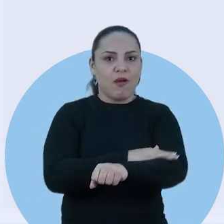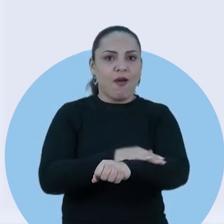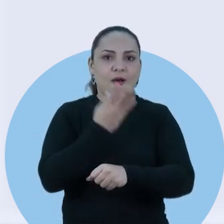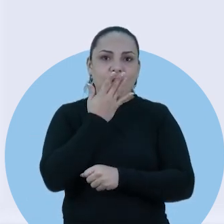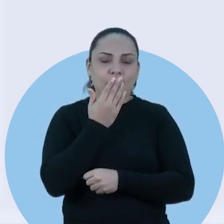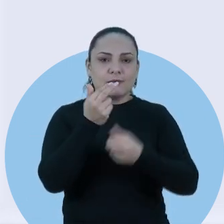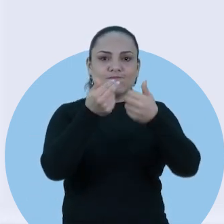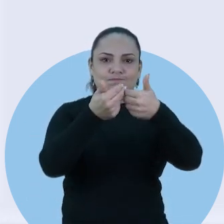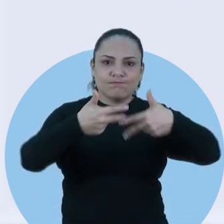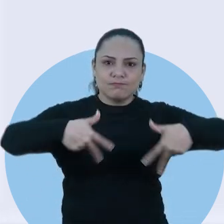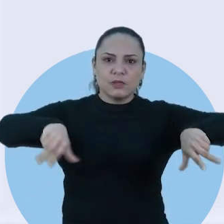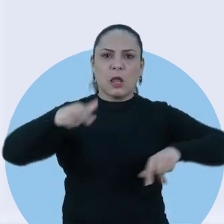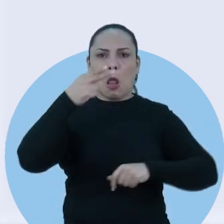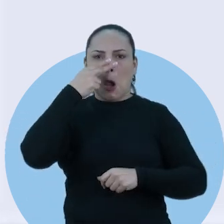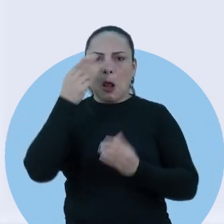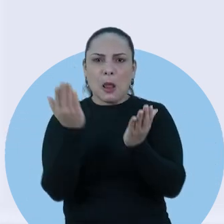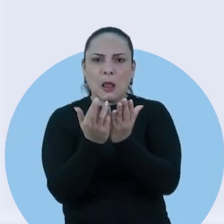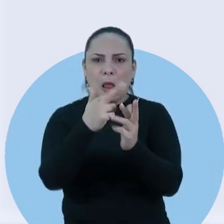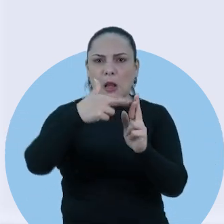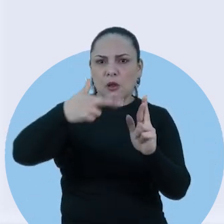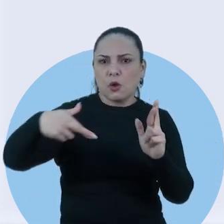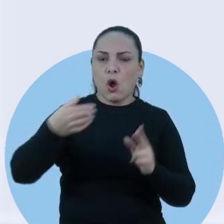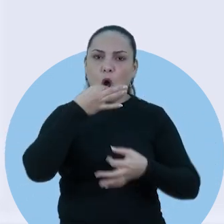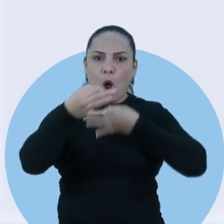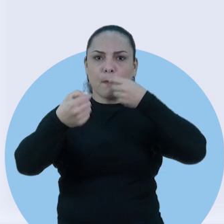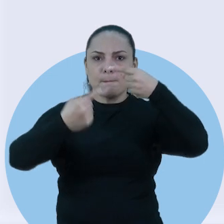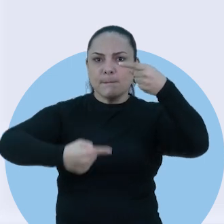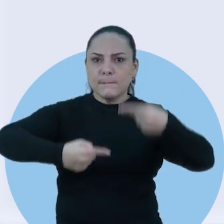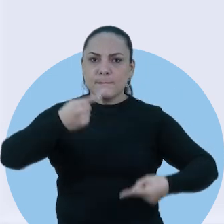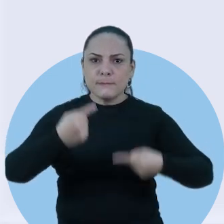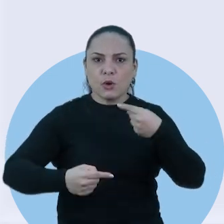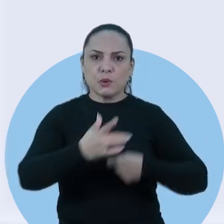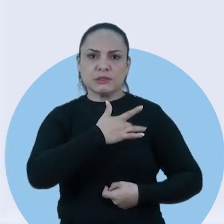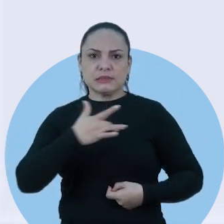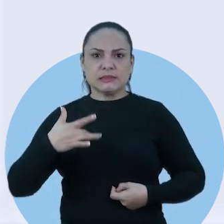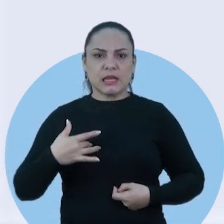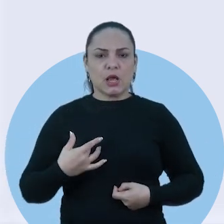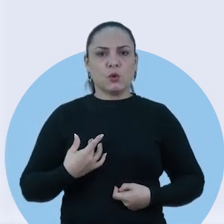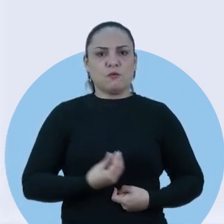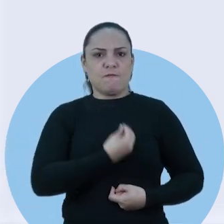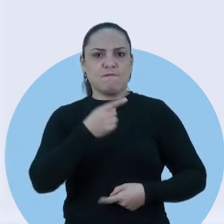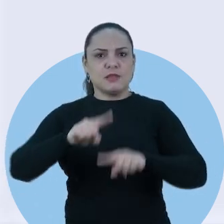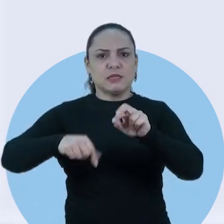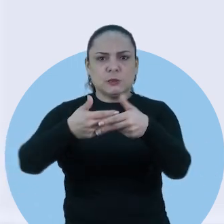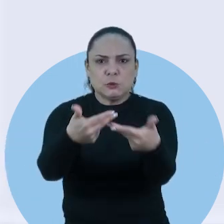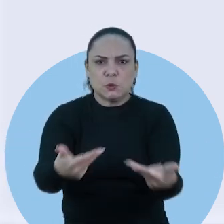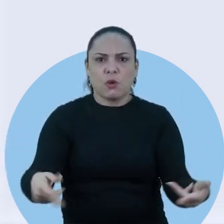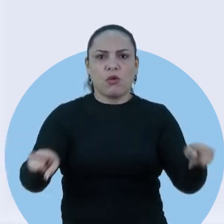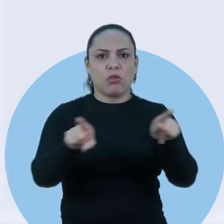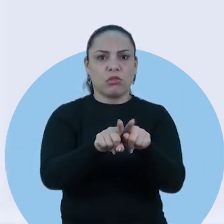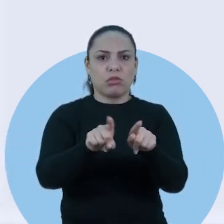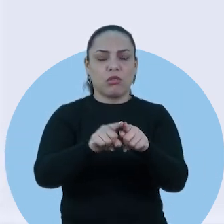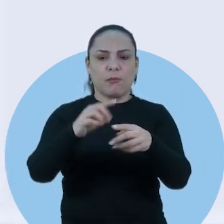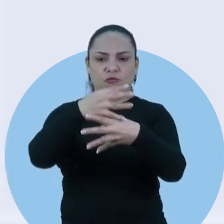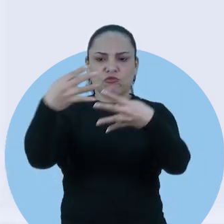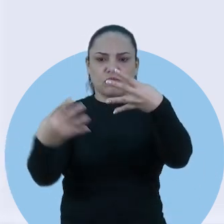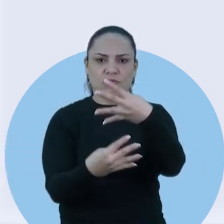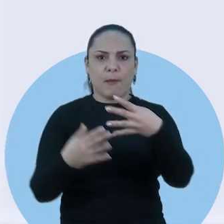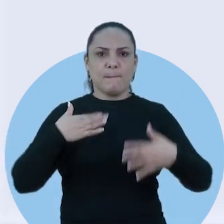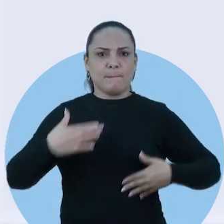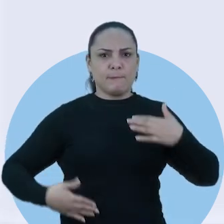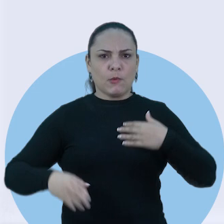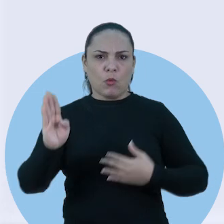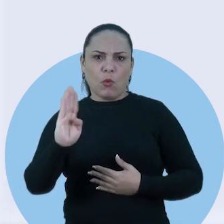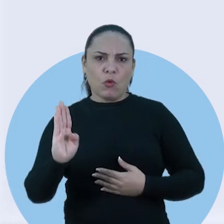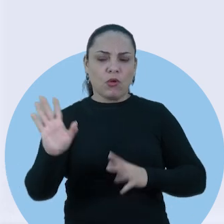sobre a raça, etnia, crenças religiosas, opiniões políticas, saúde e vida sexual, assim como dados genéticos e